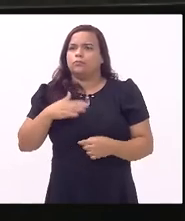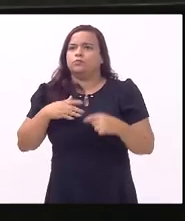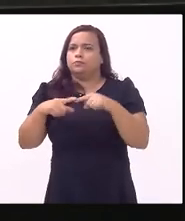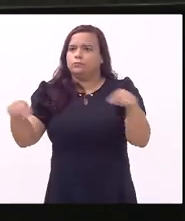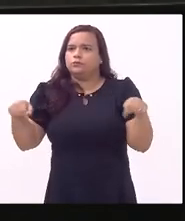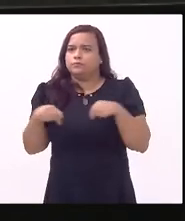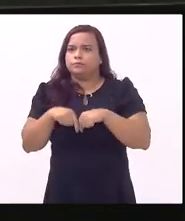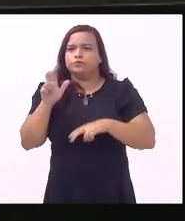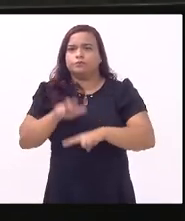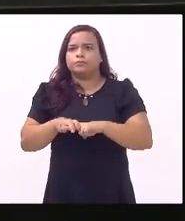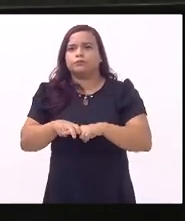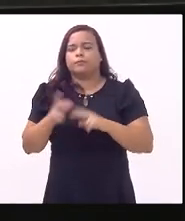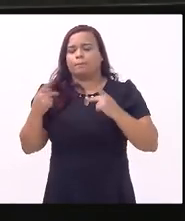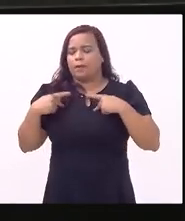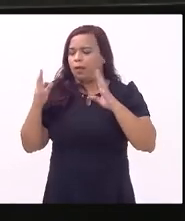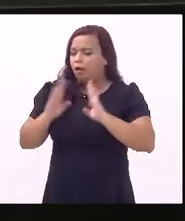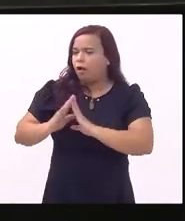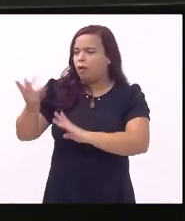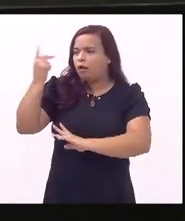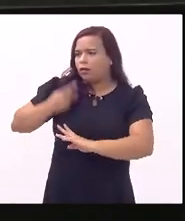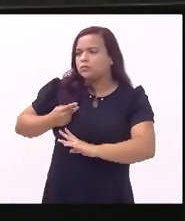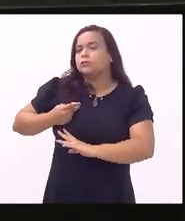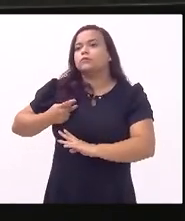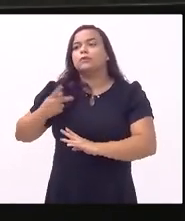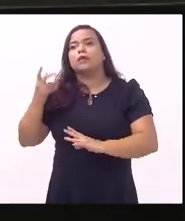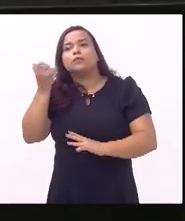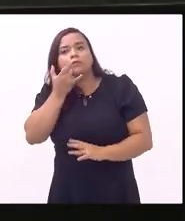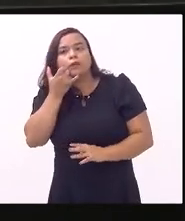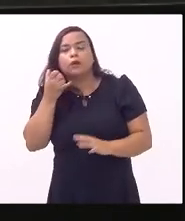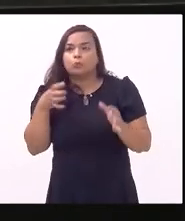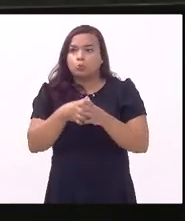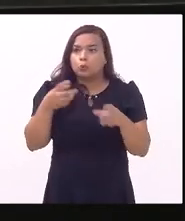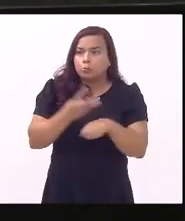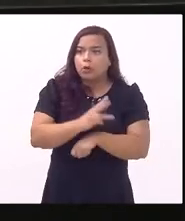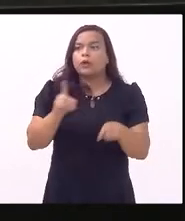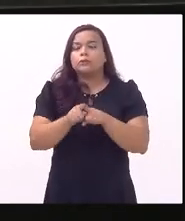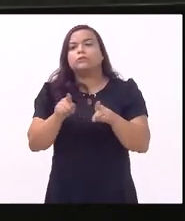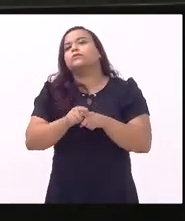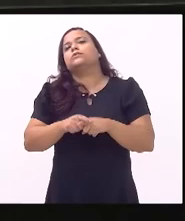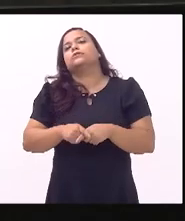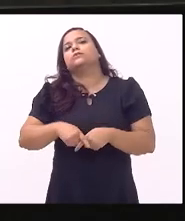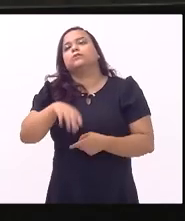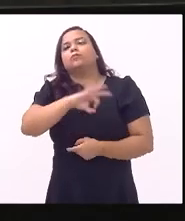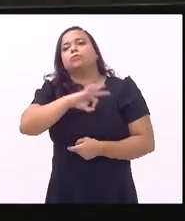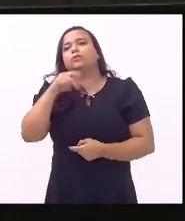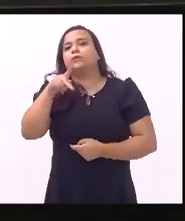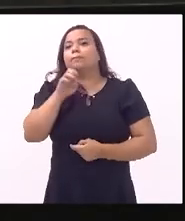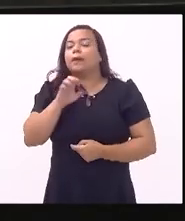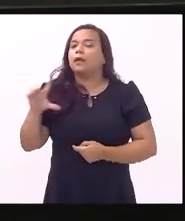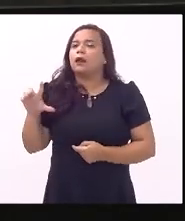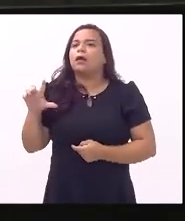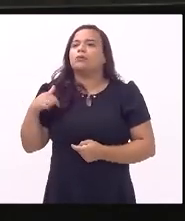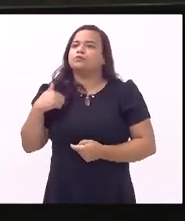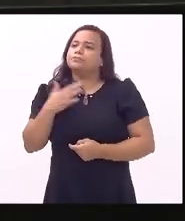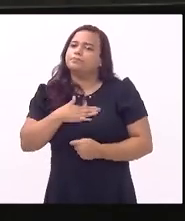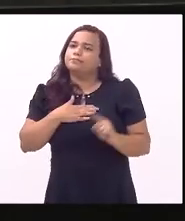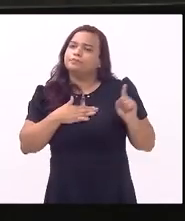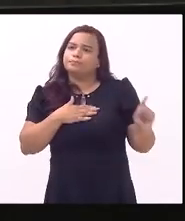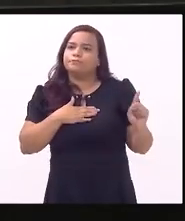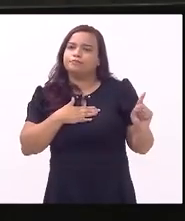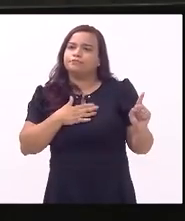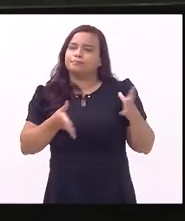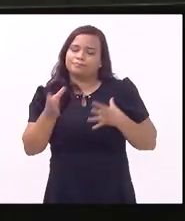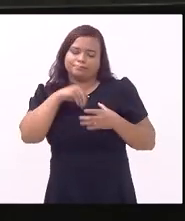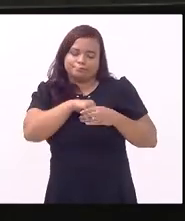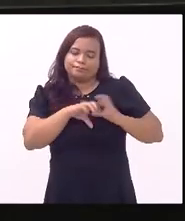casa por telefone em grupos de WhatsApp porque a Polícia Penal realmente mora no meu coração presidente só que eu